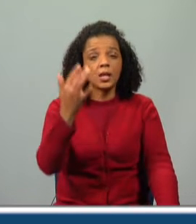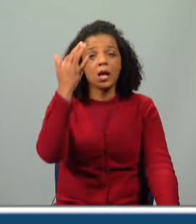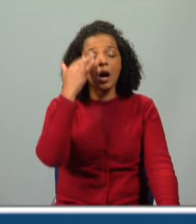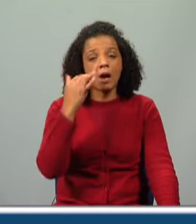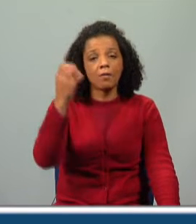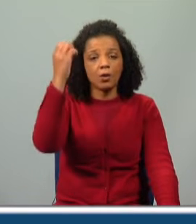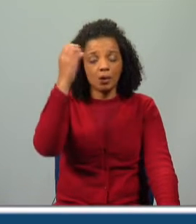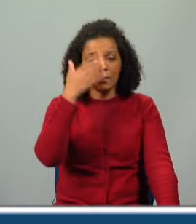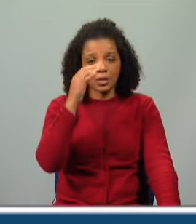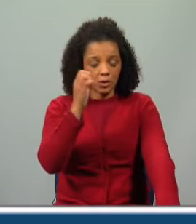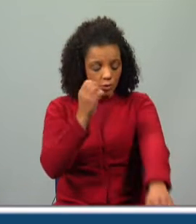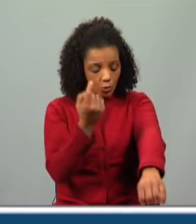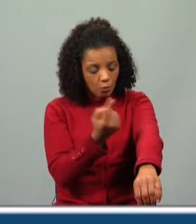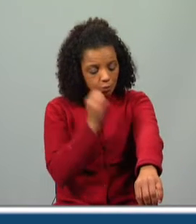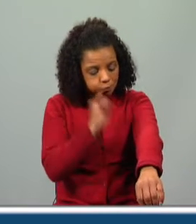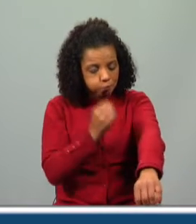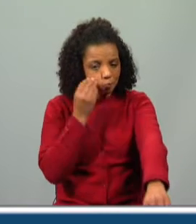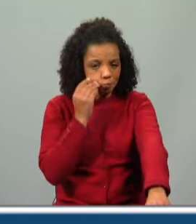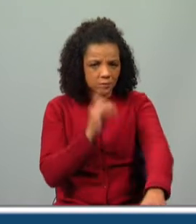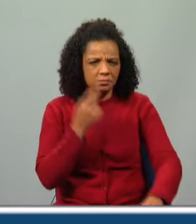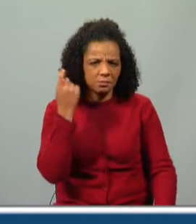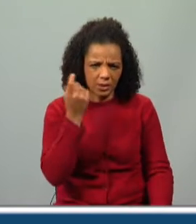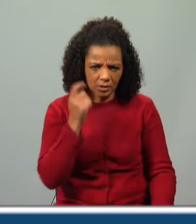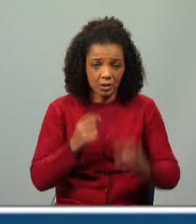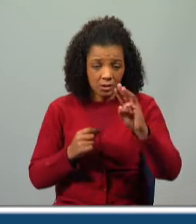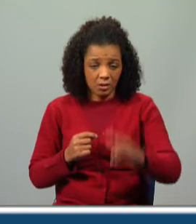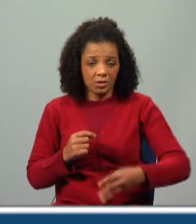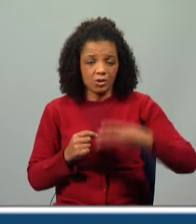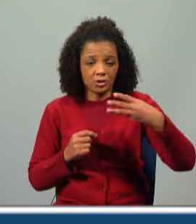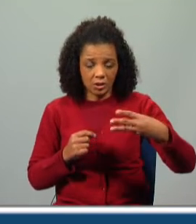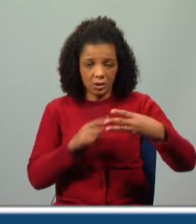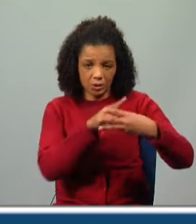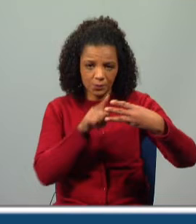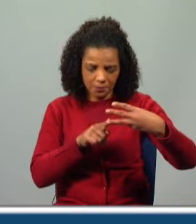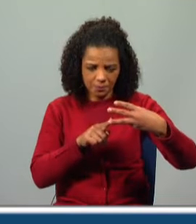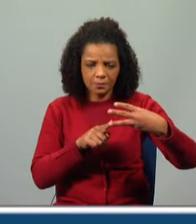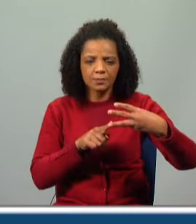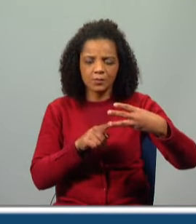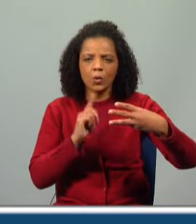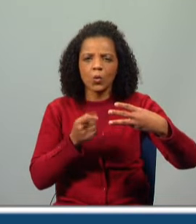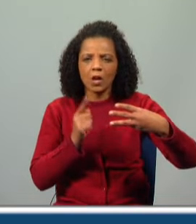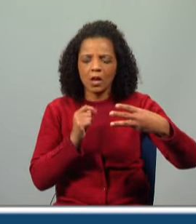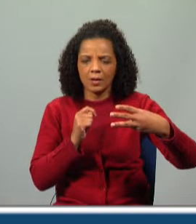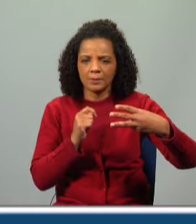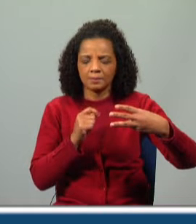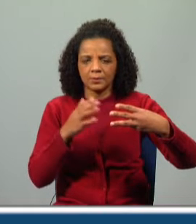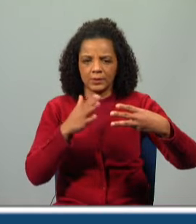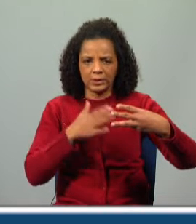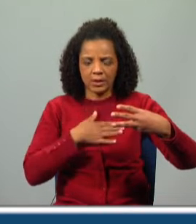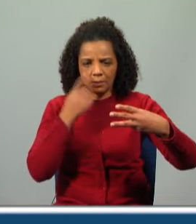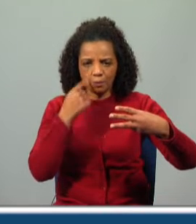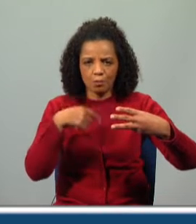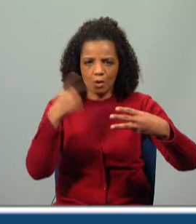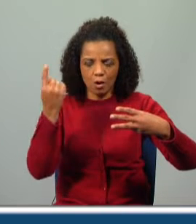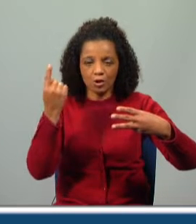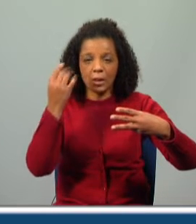com luz própria. Então, pensa lá, destas três opções que aqui temos, qual é aquela que nos aponta